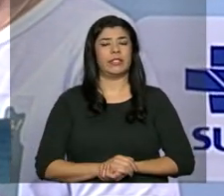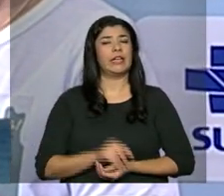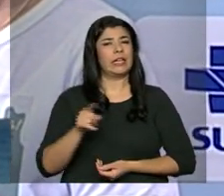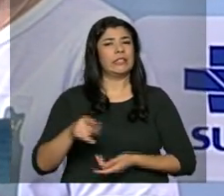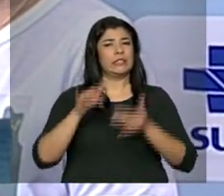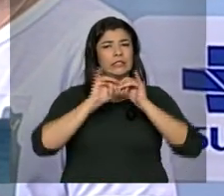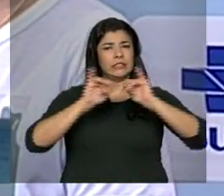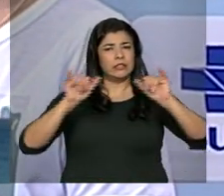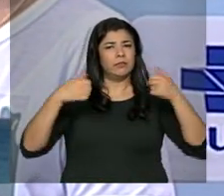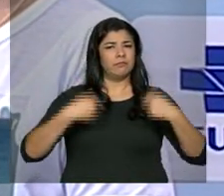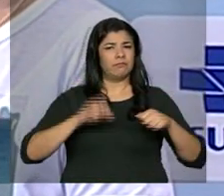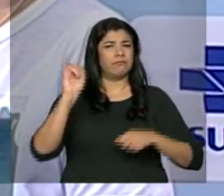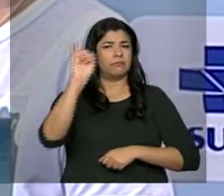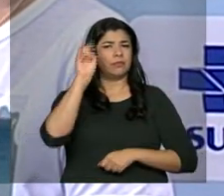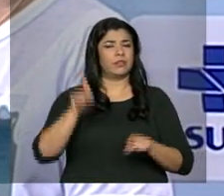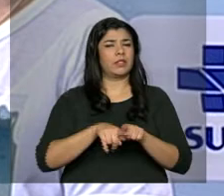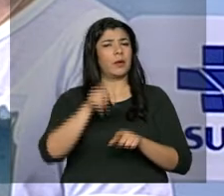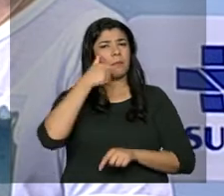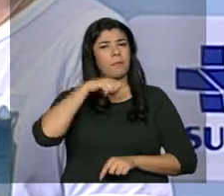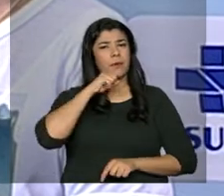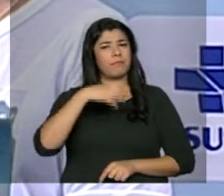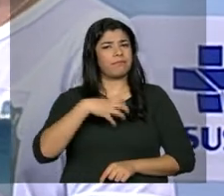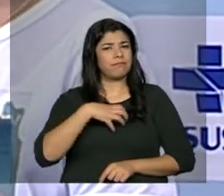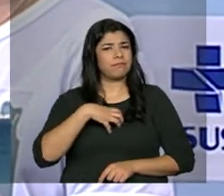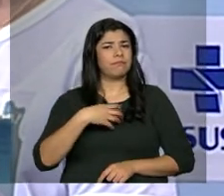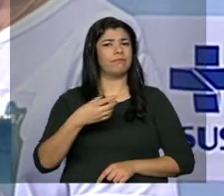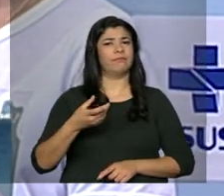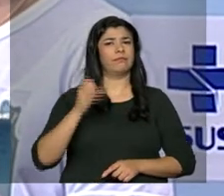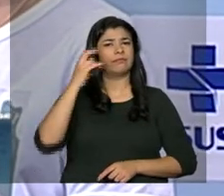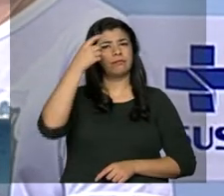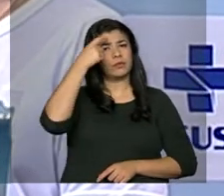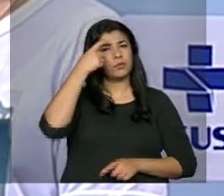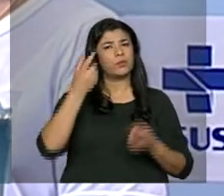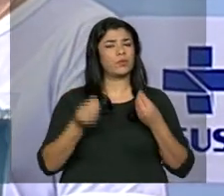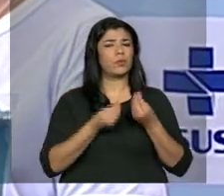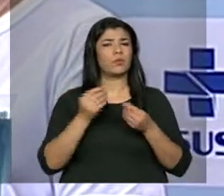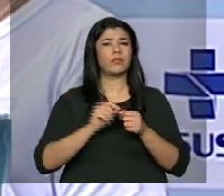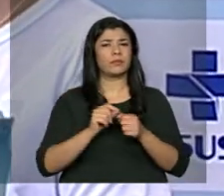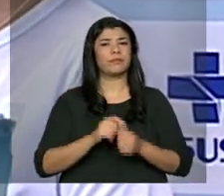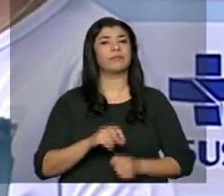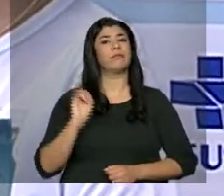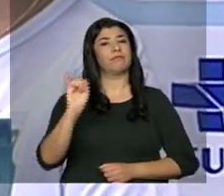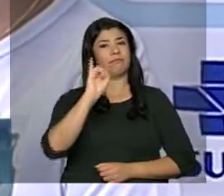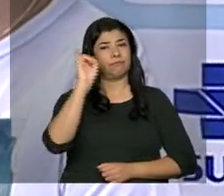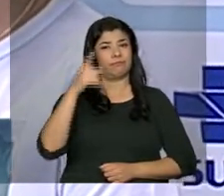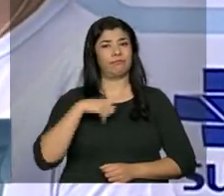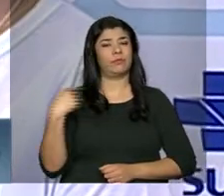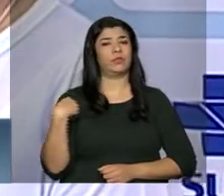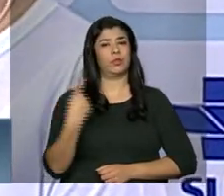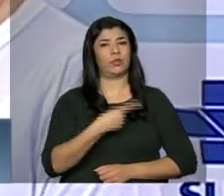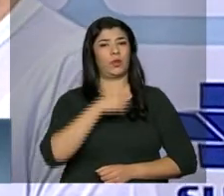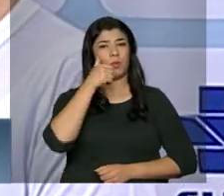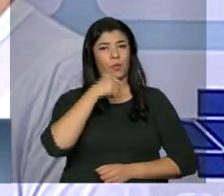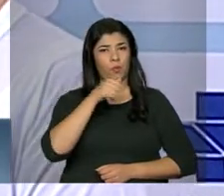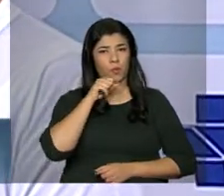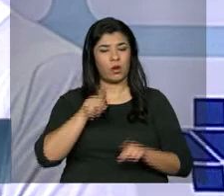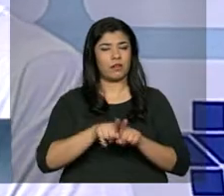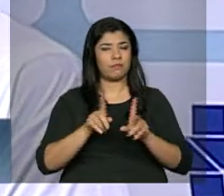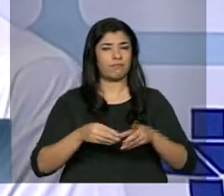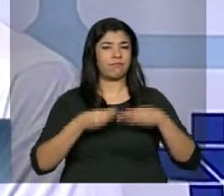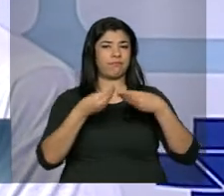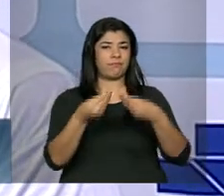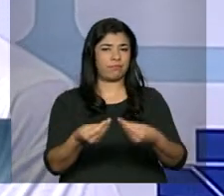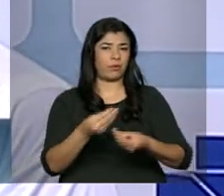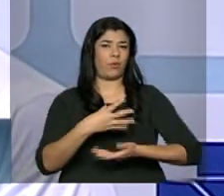é necessária para que as mães se conscientizem desse ato? Sim, é importante que novas mulheres que estão amamentando seus bebês se tornem doadoras.